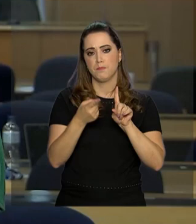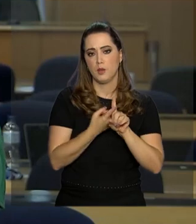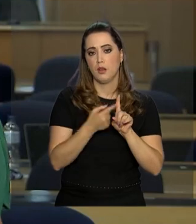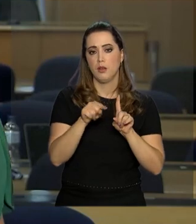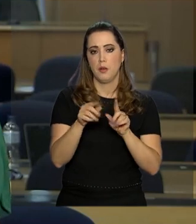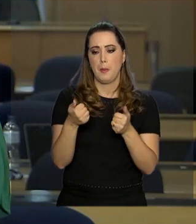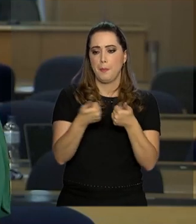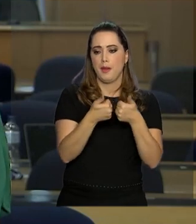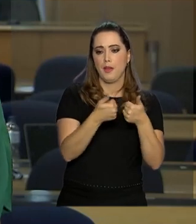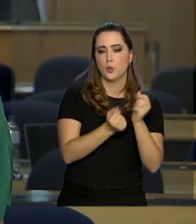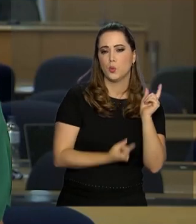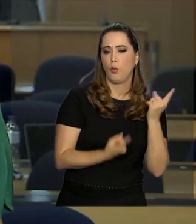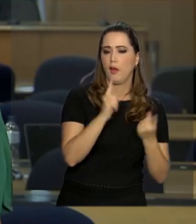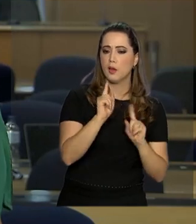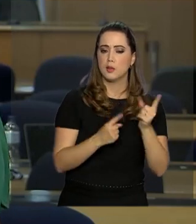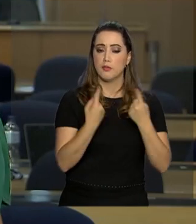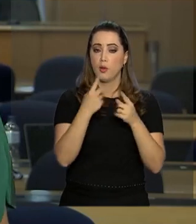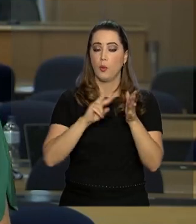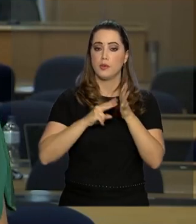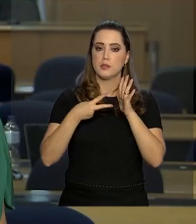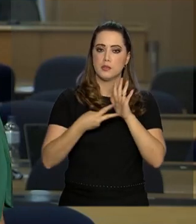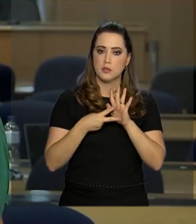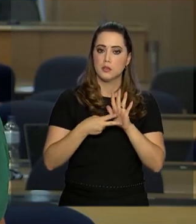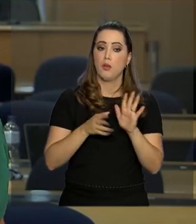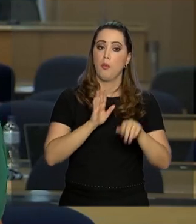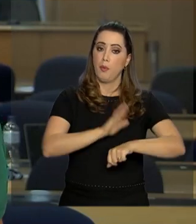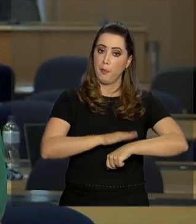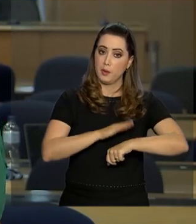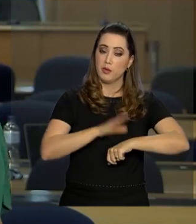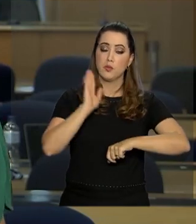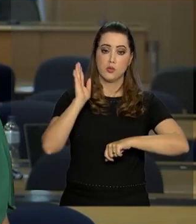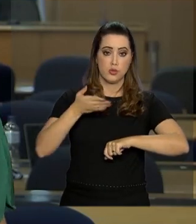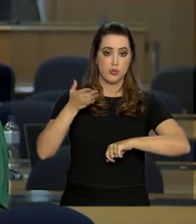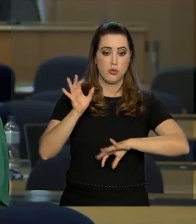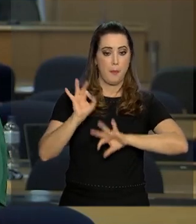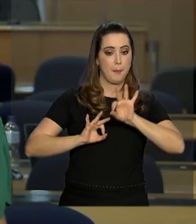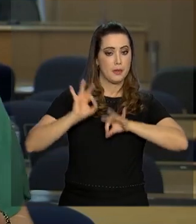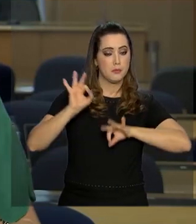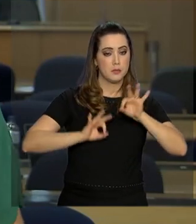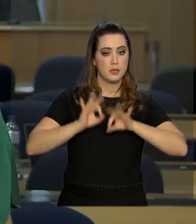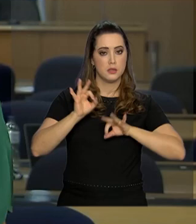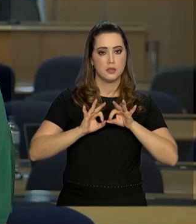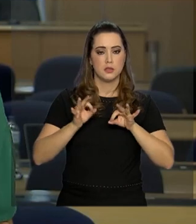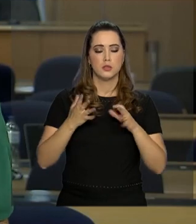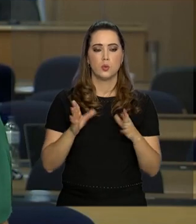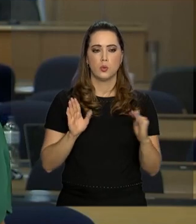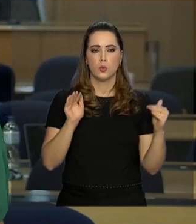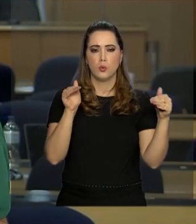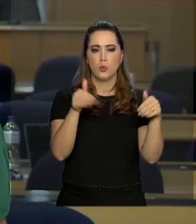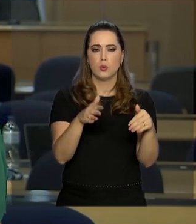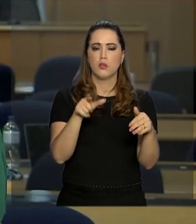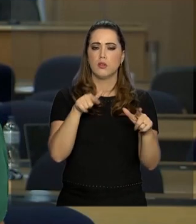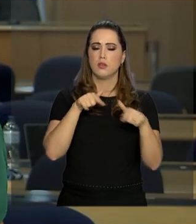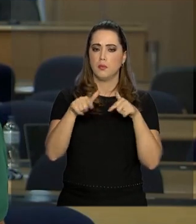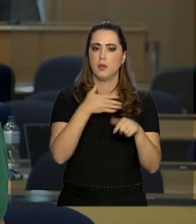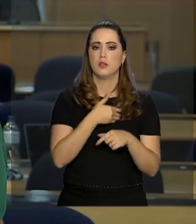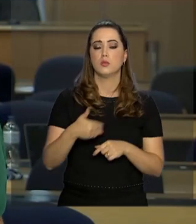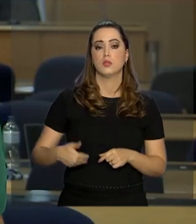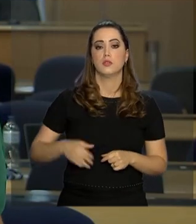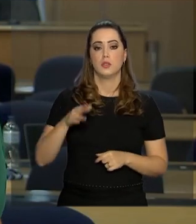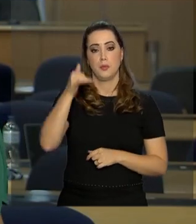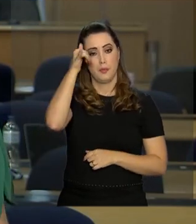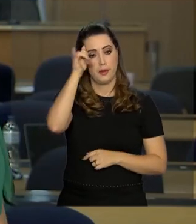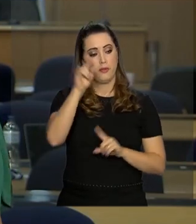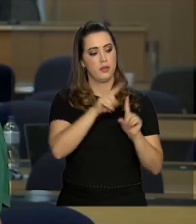próximo do carnaval Ou seja, um momento que já é, já concentra ações do governo para a